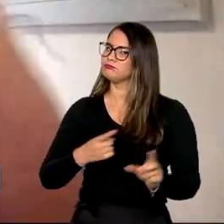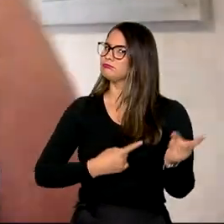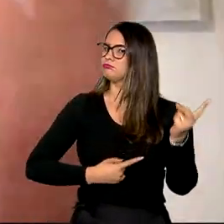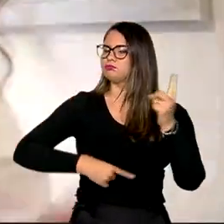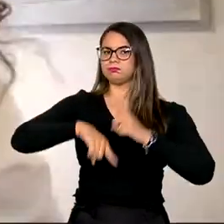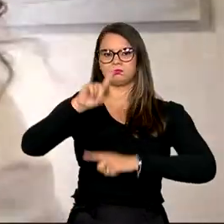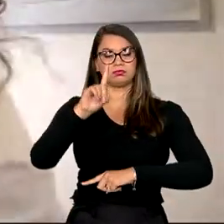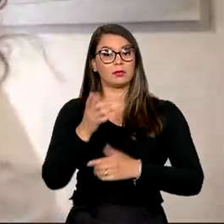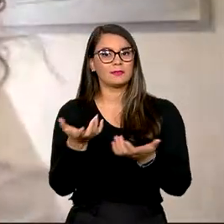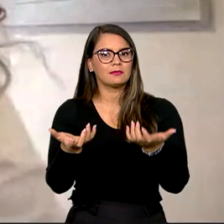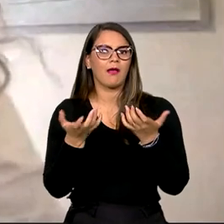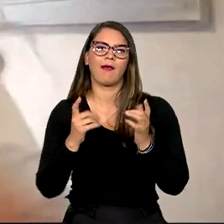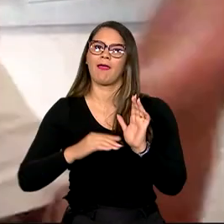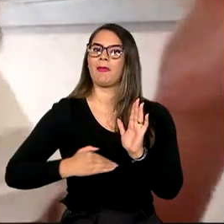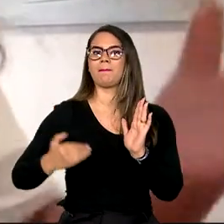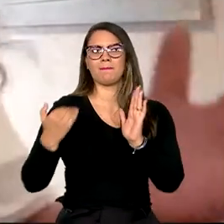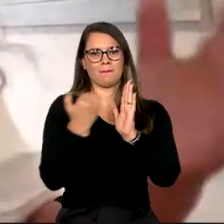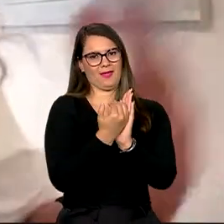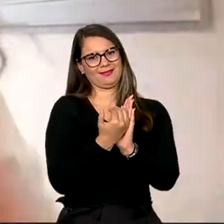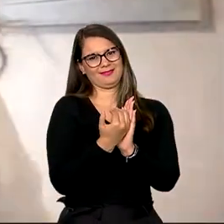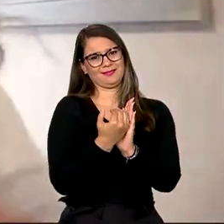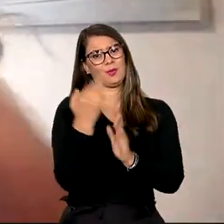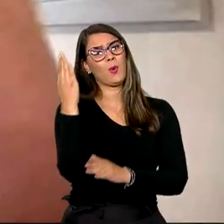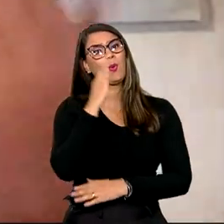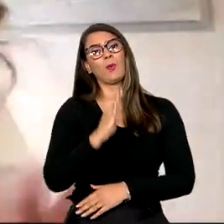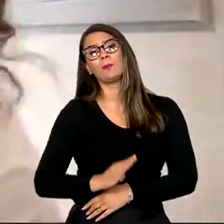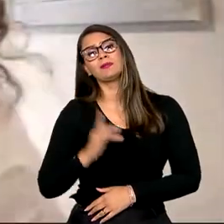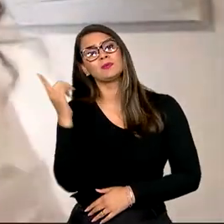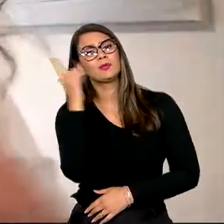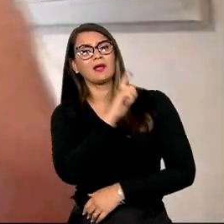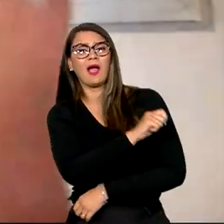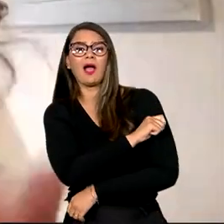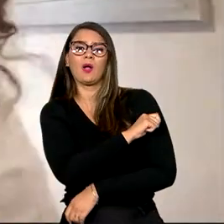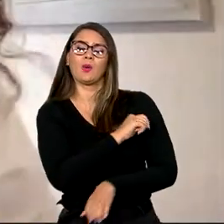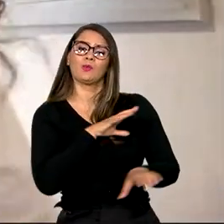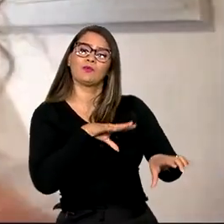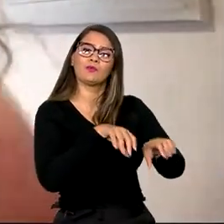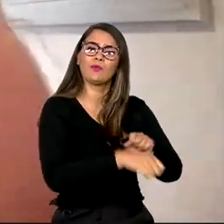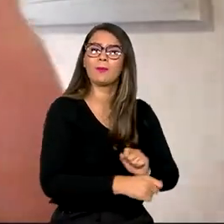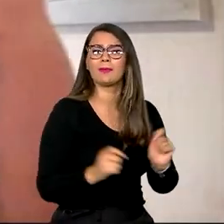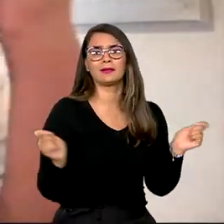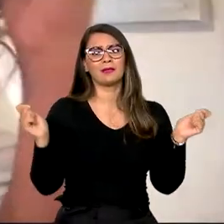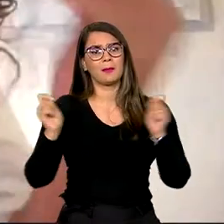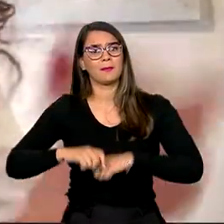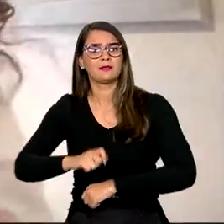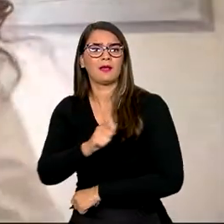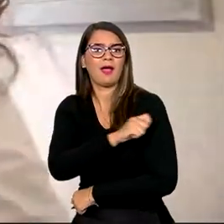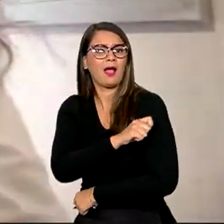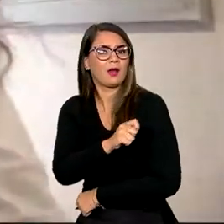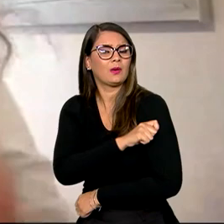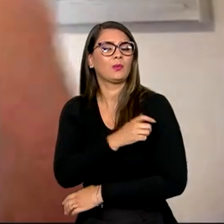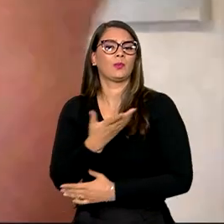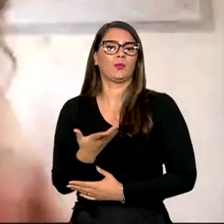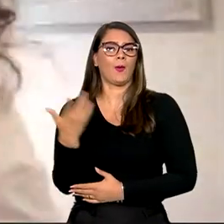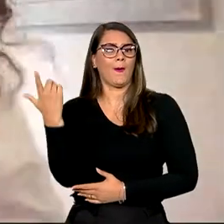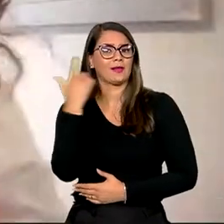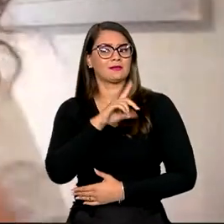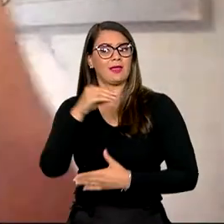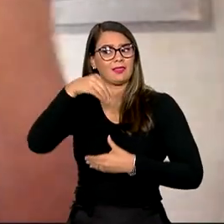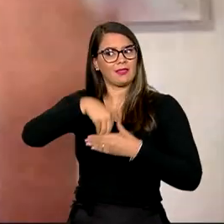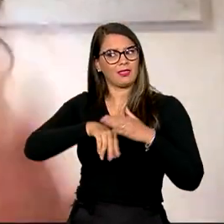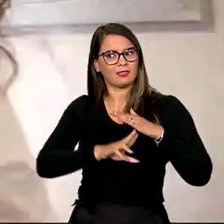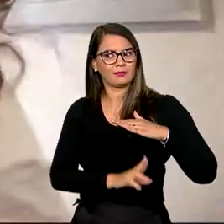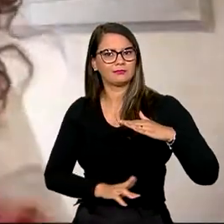e a gente quer muito mais. O Brasil é quem ganha com estudantes formados, capacitados, com estudantes dentro da